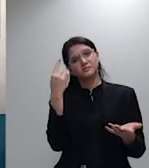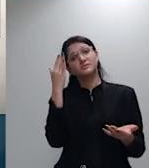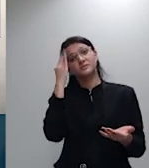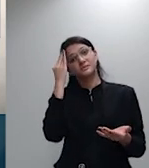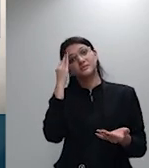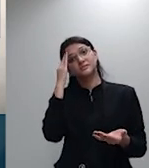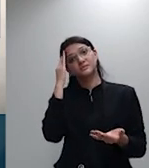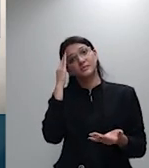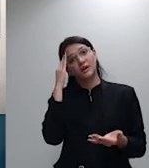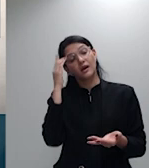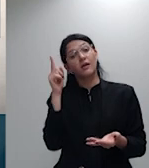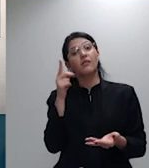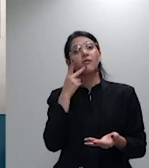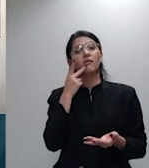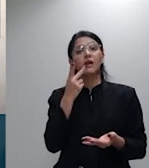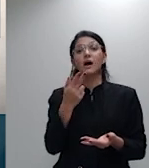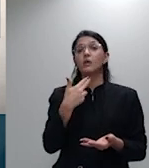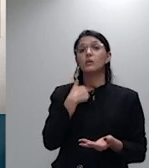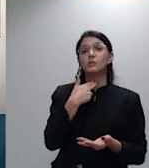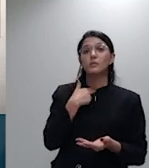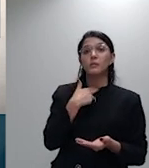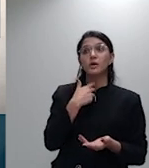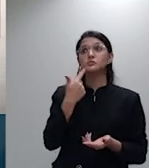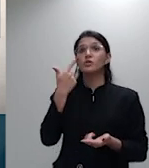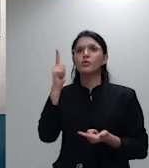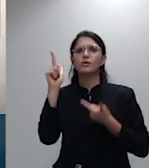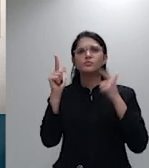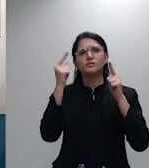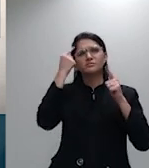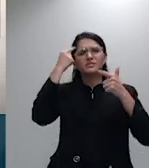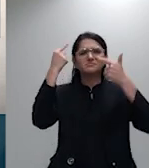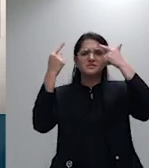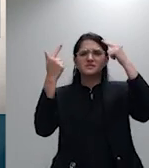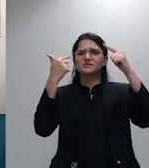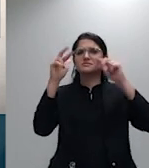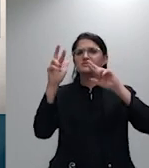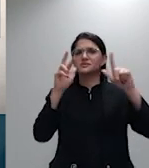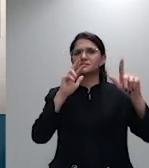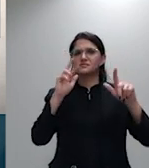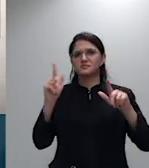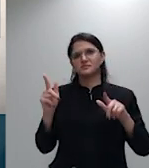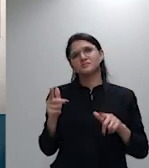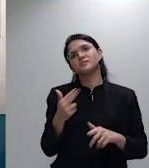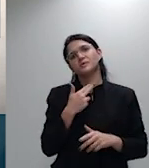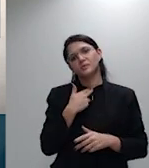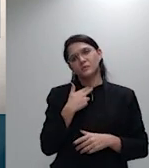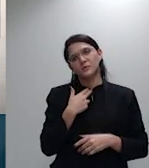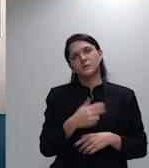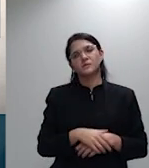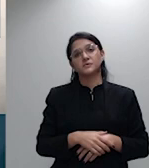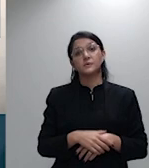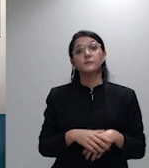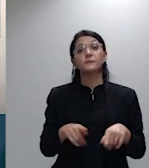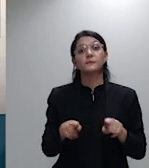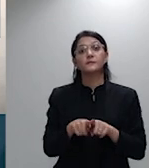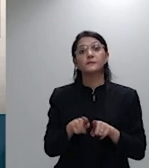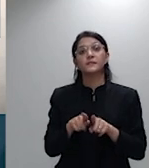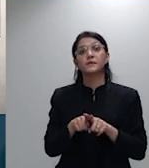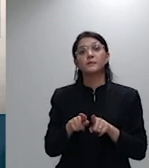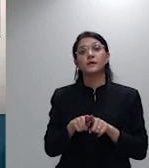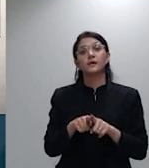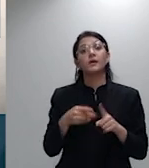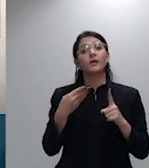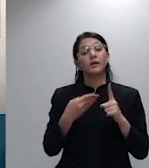em homenagem mesmo ao princípio constitucional da coisa julgada de reserva da coisa